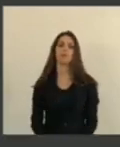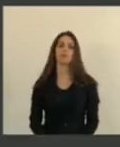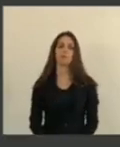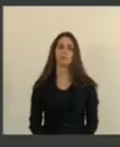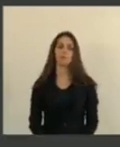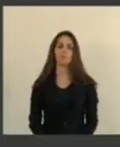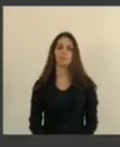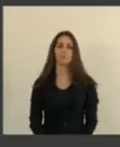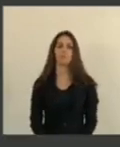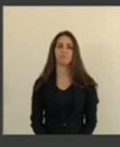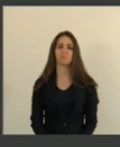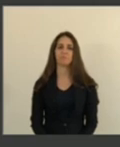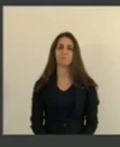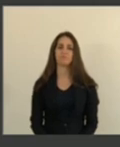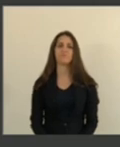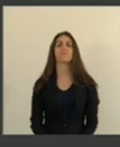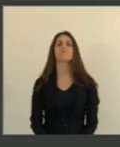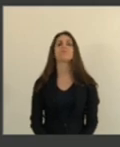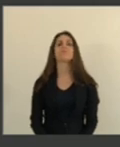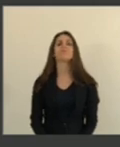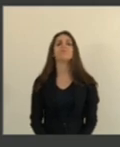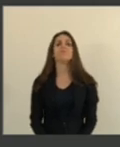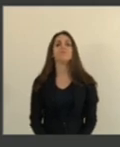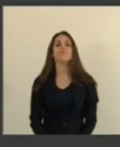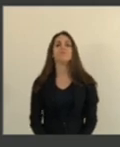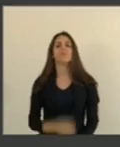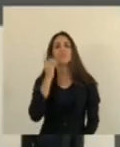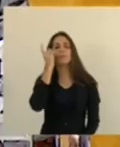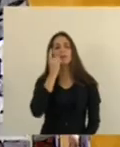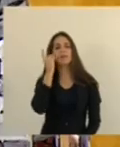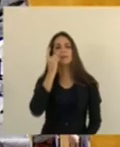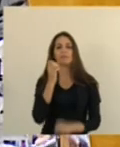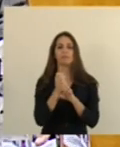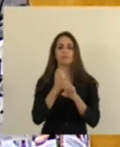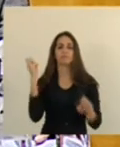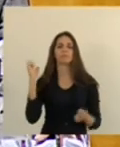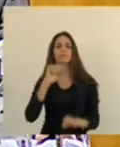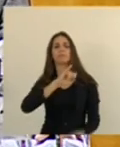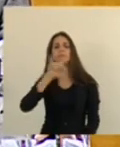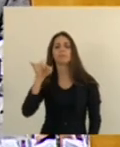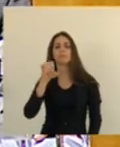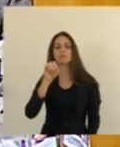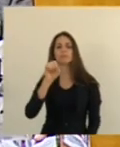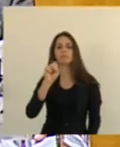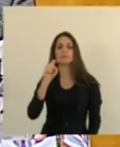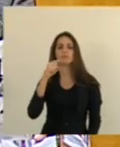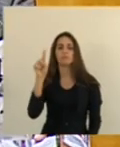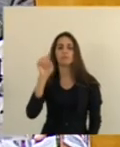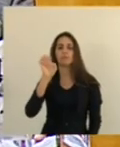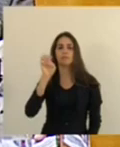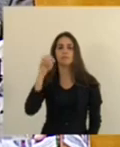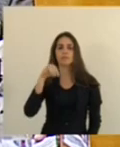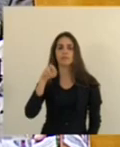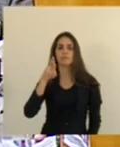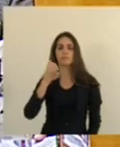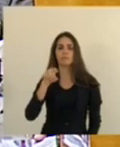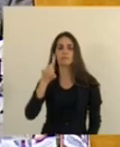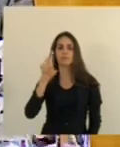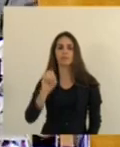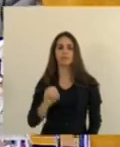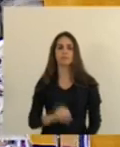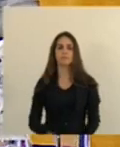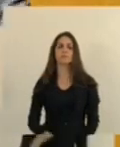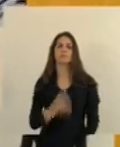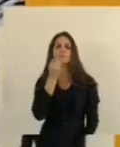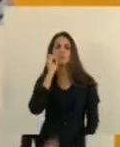Ok. Com a palavra o deputado engenheiro José Esmeraldo. Boa